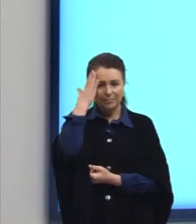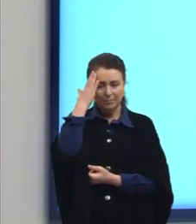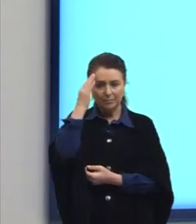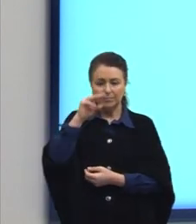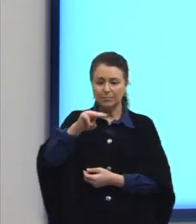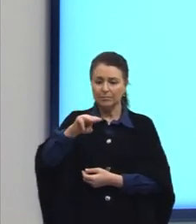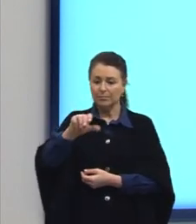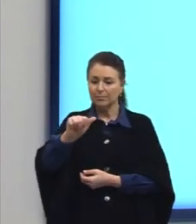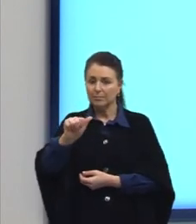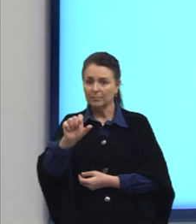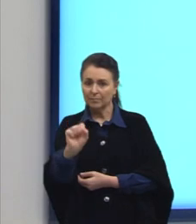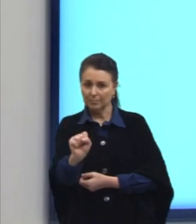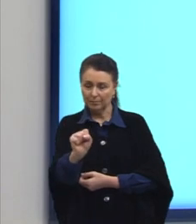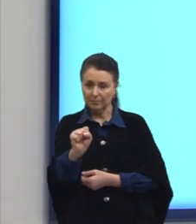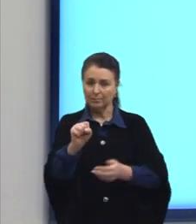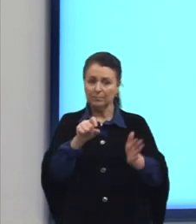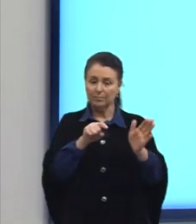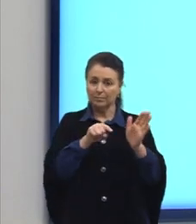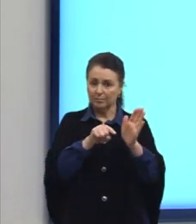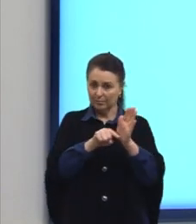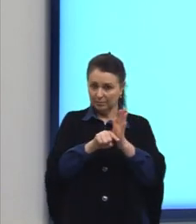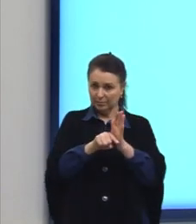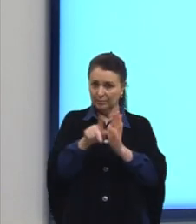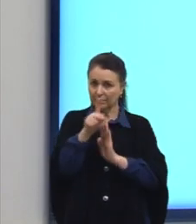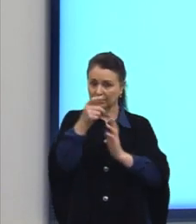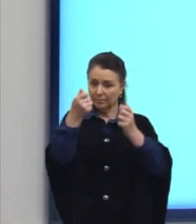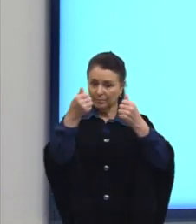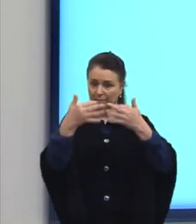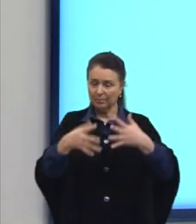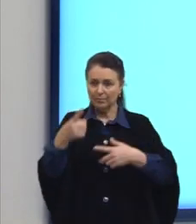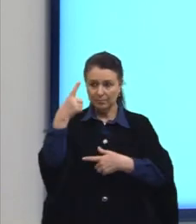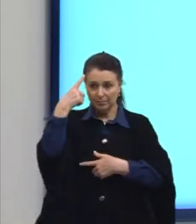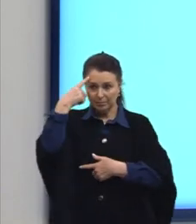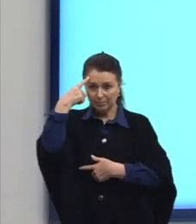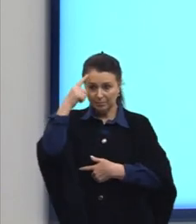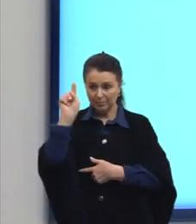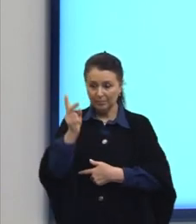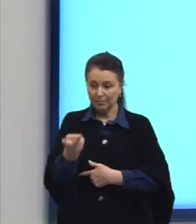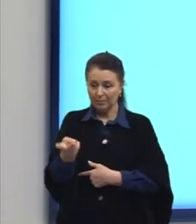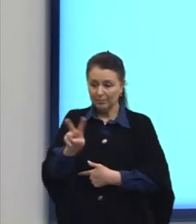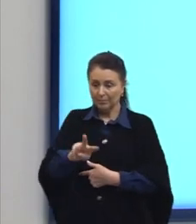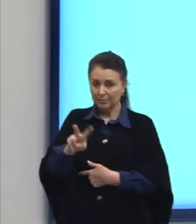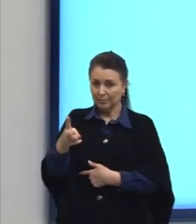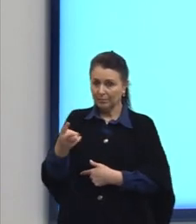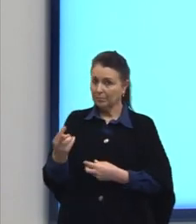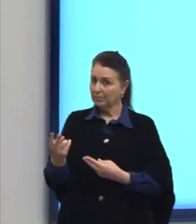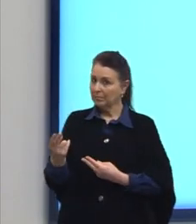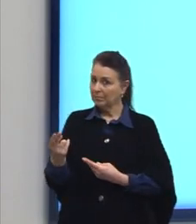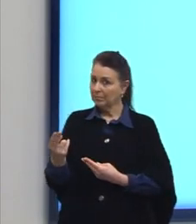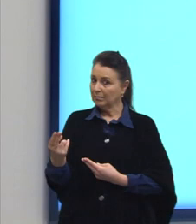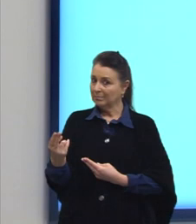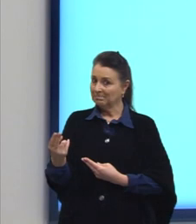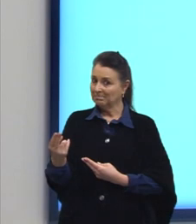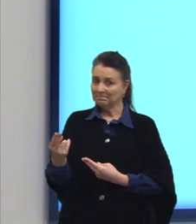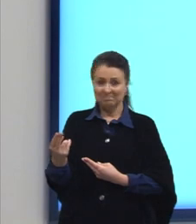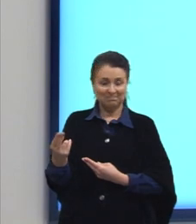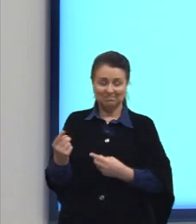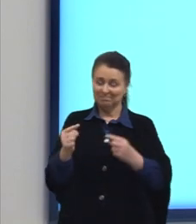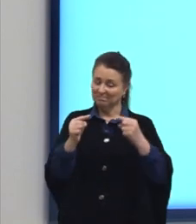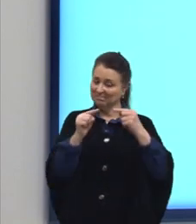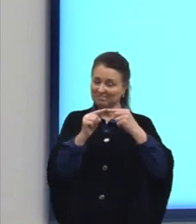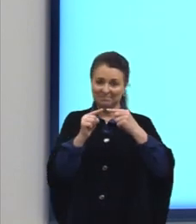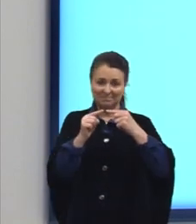mas, como eu falei na questão anterior, traz ideias contrárias. Semelhante e contrário, né? Não